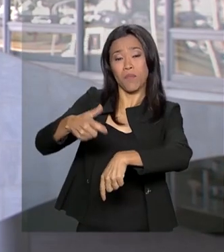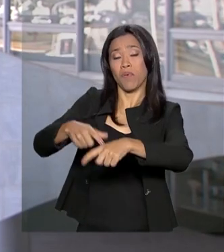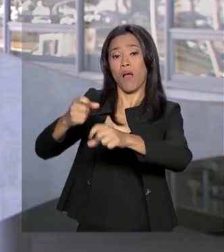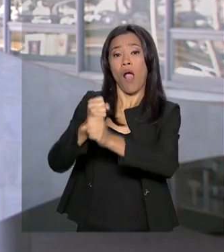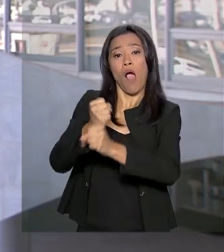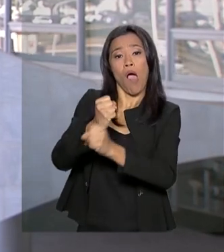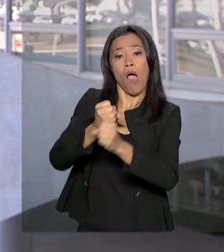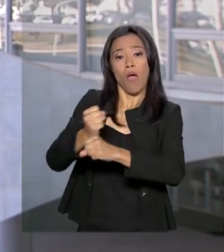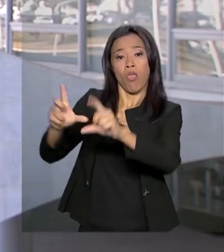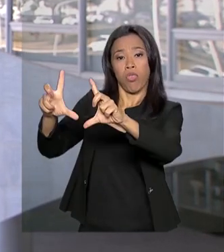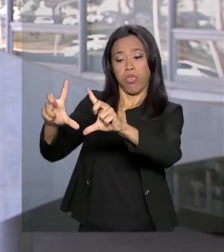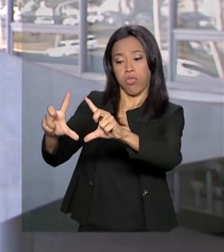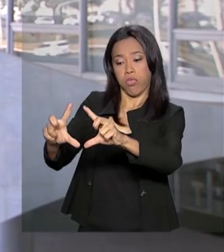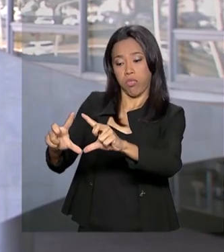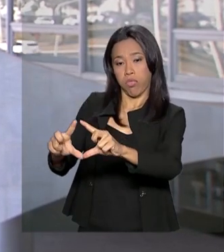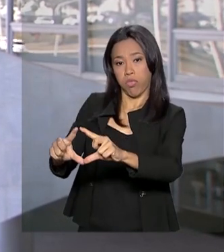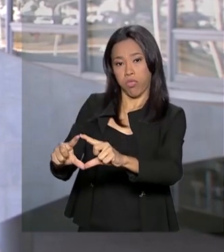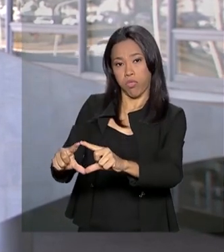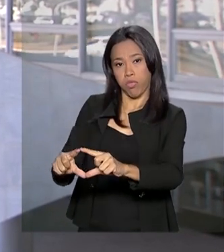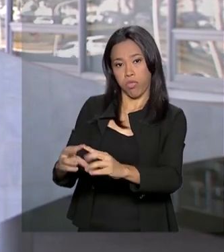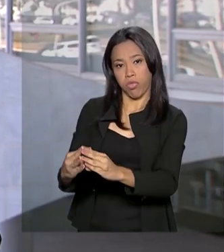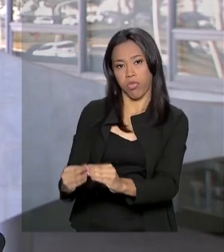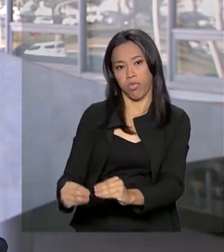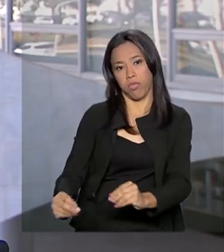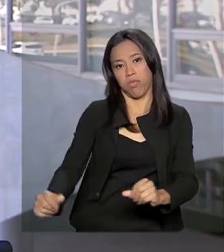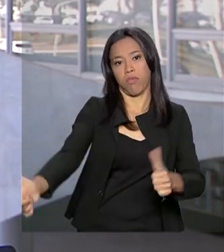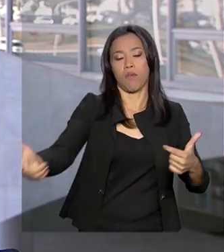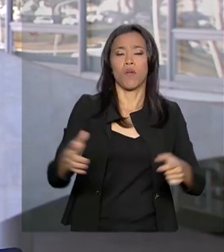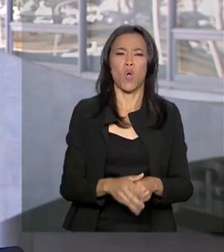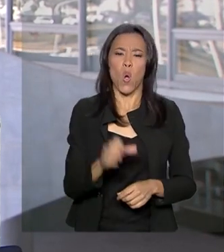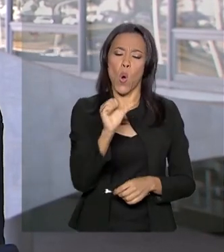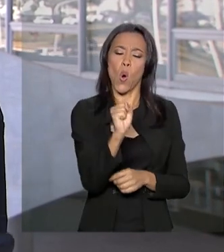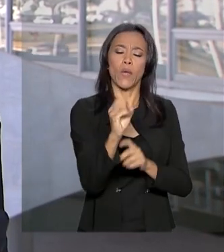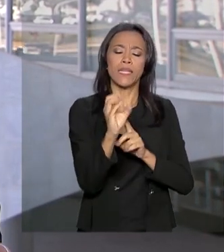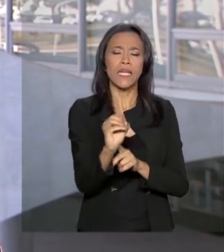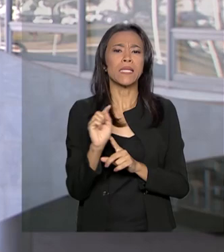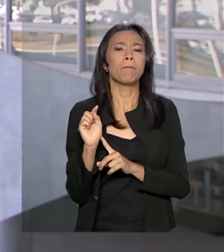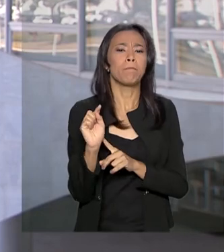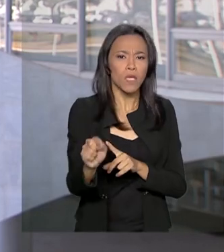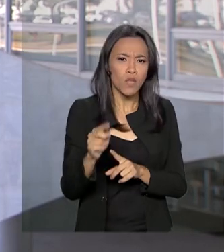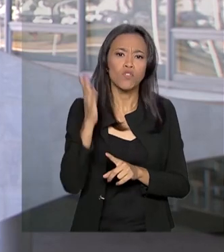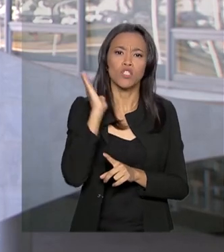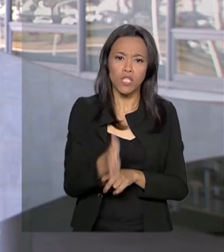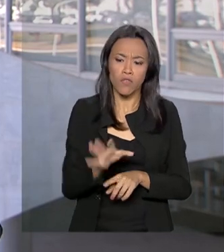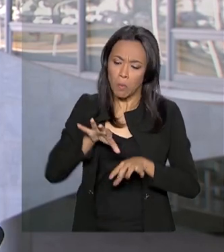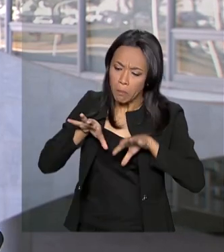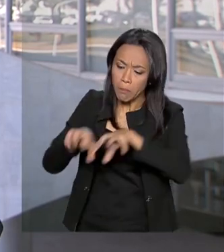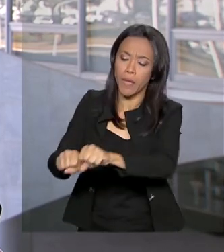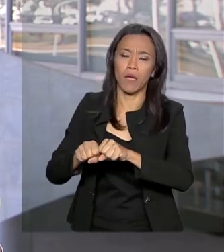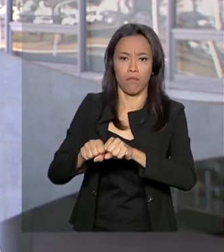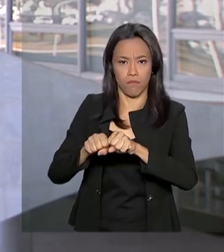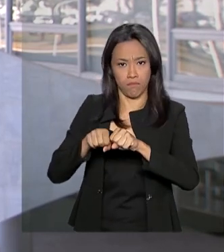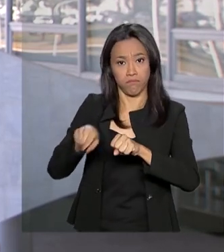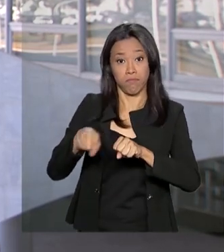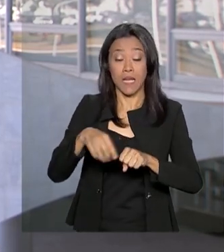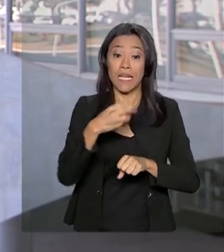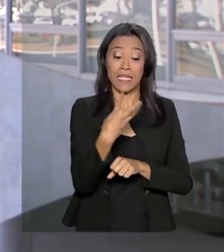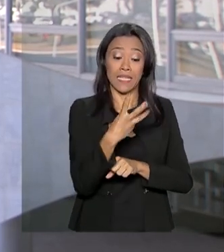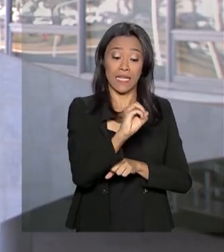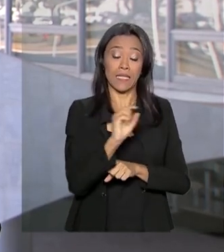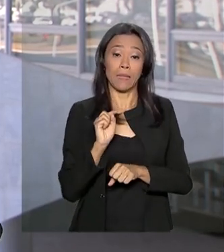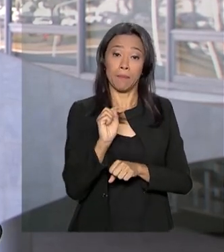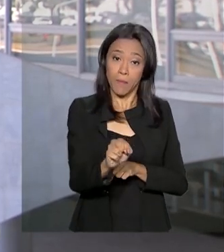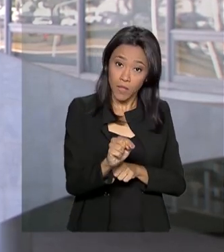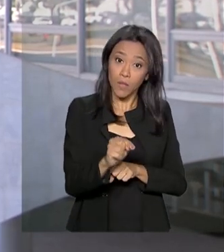valor. Há cerca de 80 mil bens de traficantes apreendidos hoje no país. Desse total, cerca de 30 mil